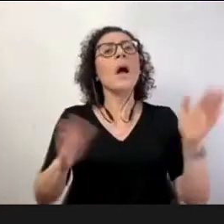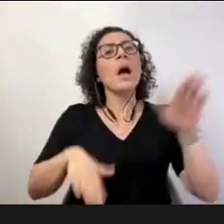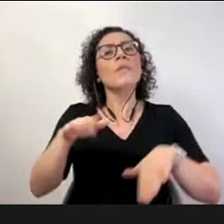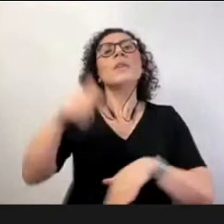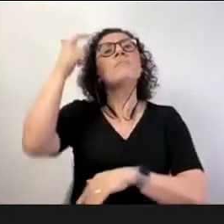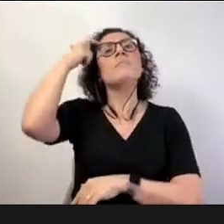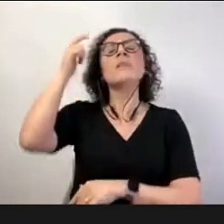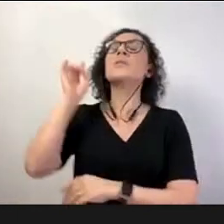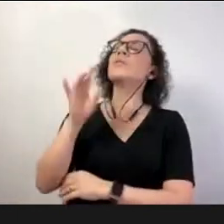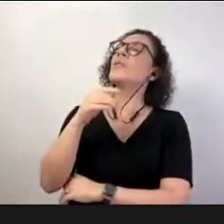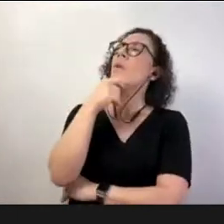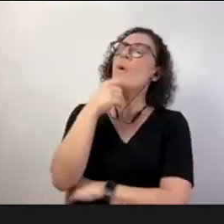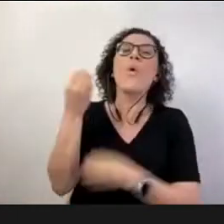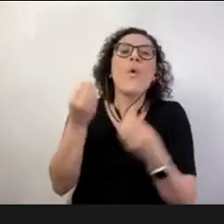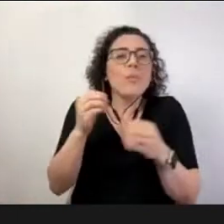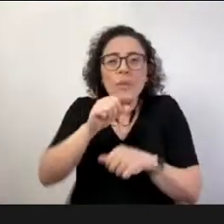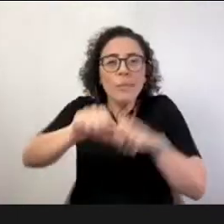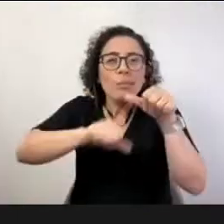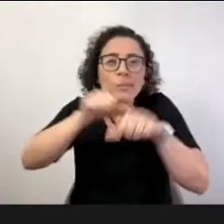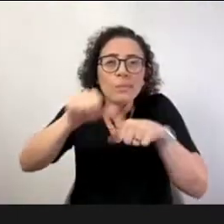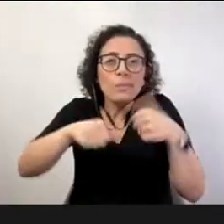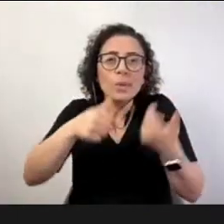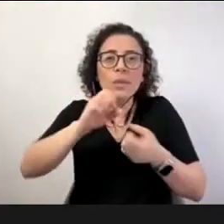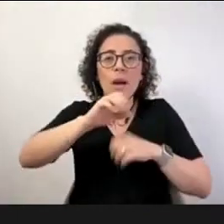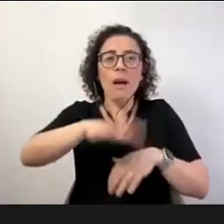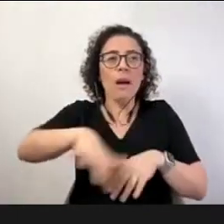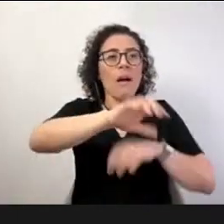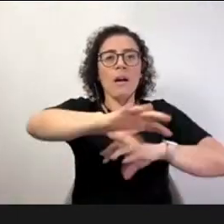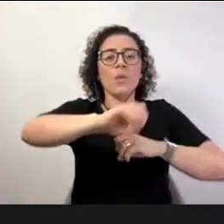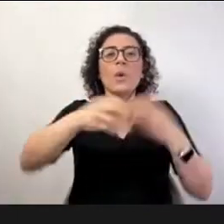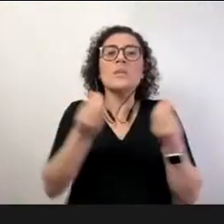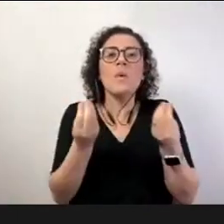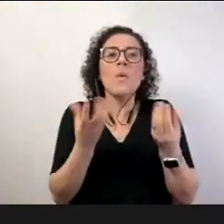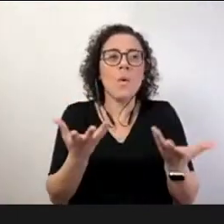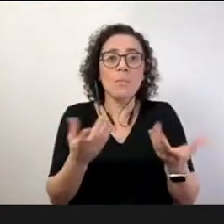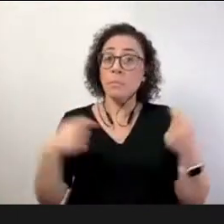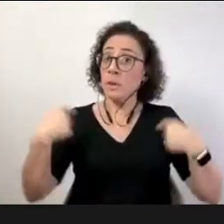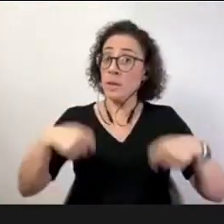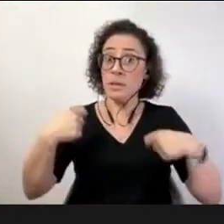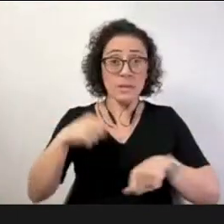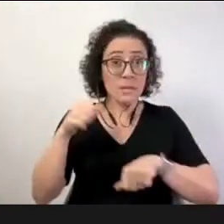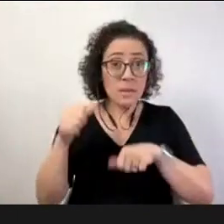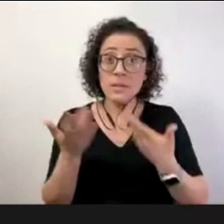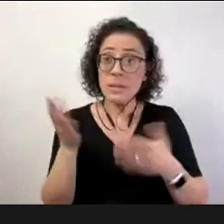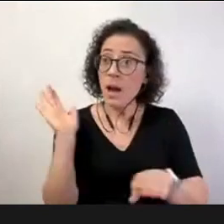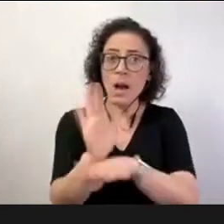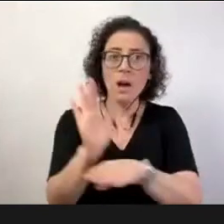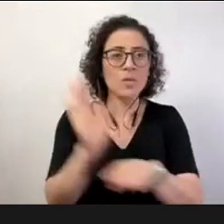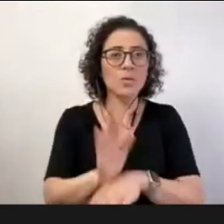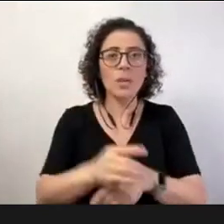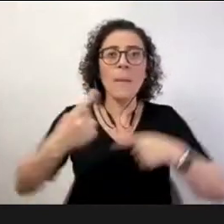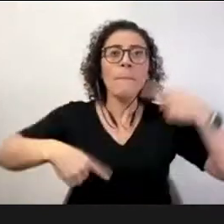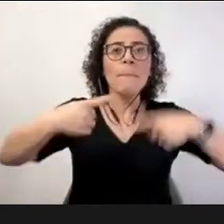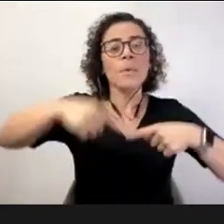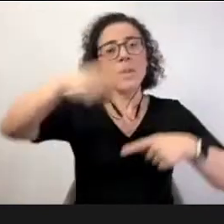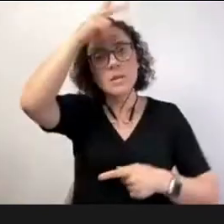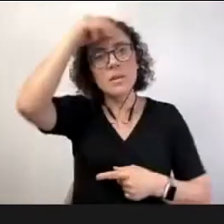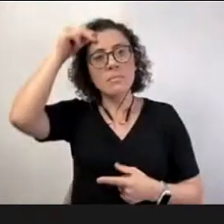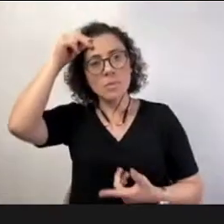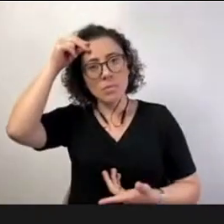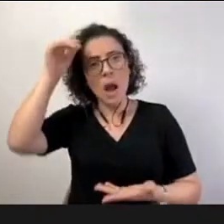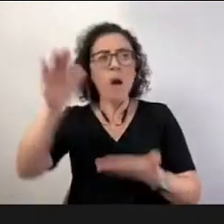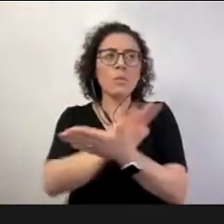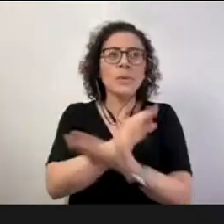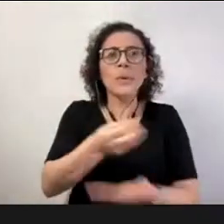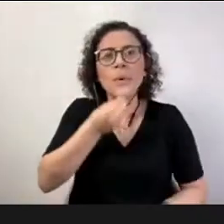eu penso que esta questão do reforço das políticas públicas é qualquer coisa óbvia que nem é preciso nós estarmos